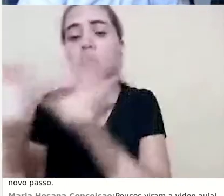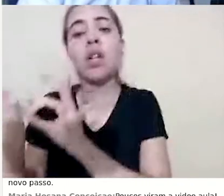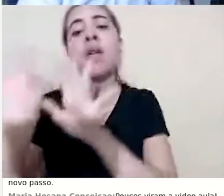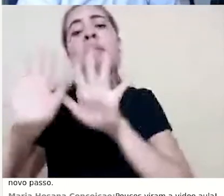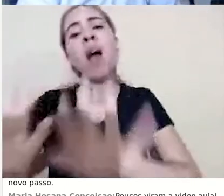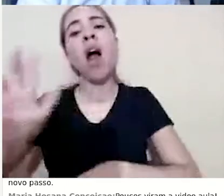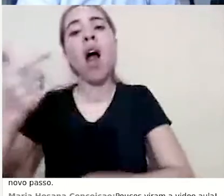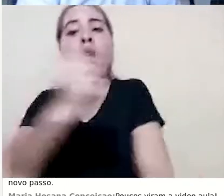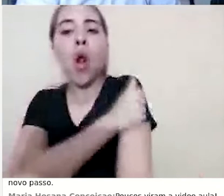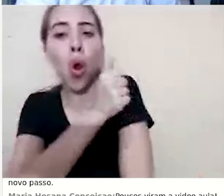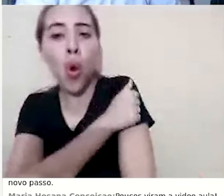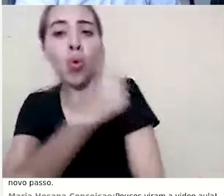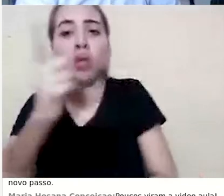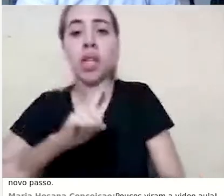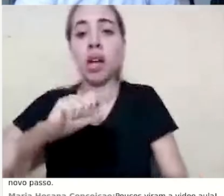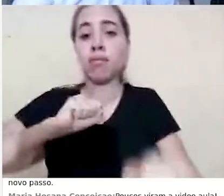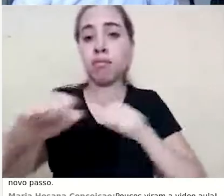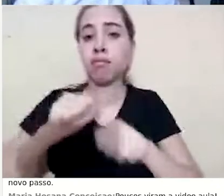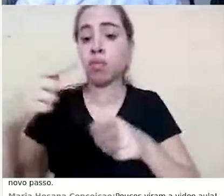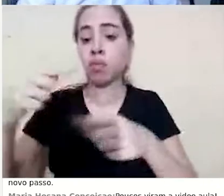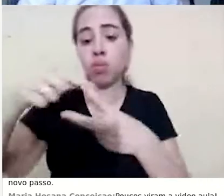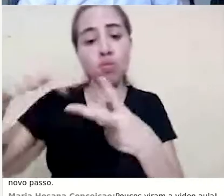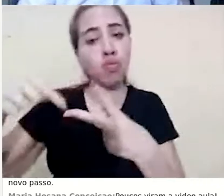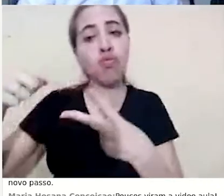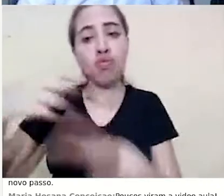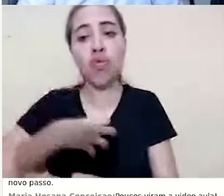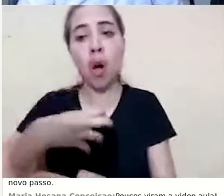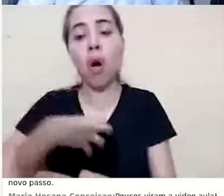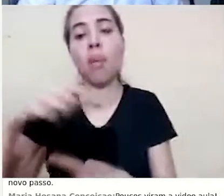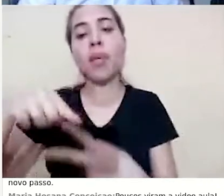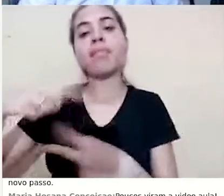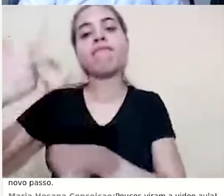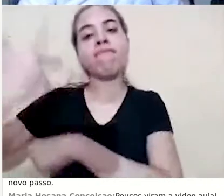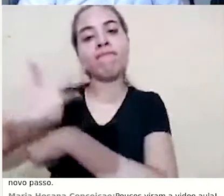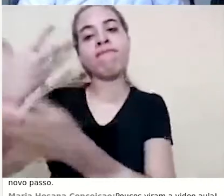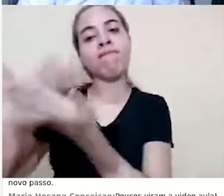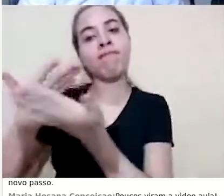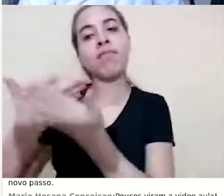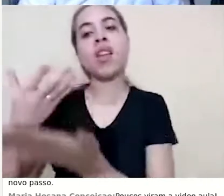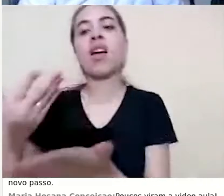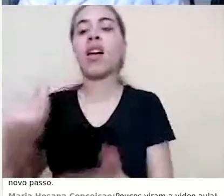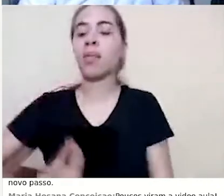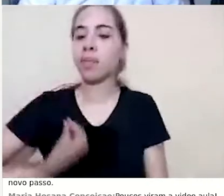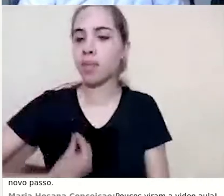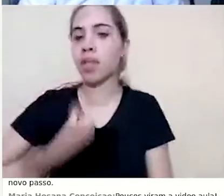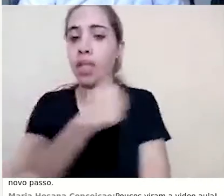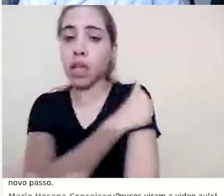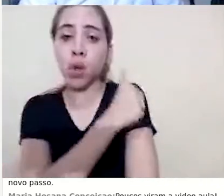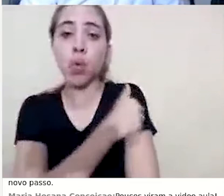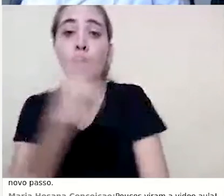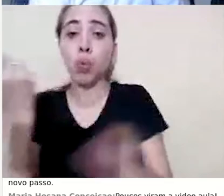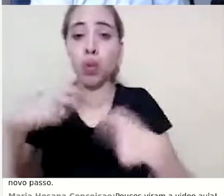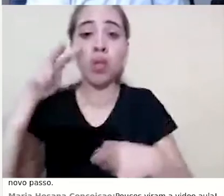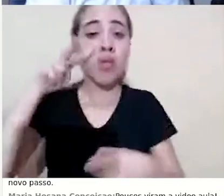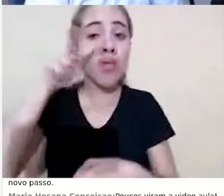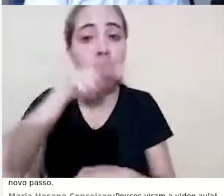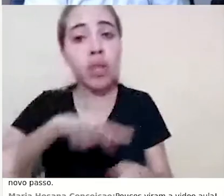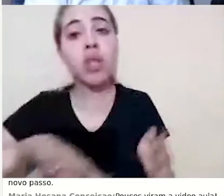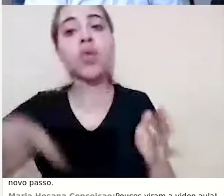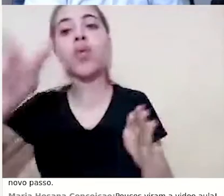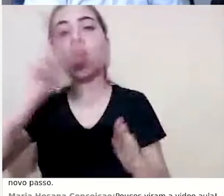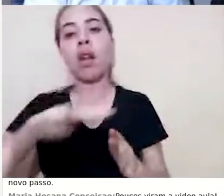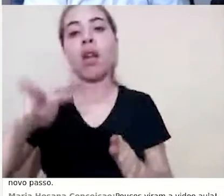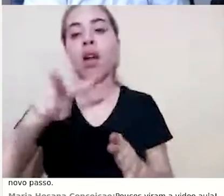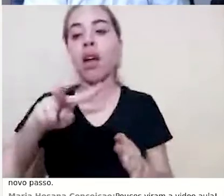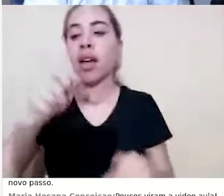ações, né, esse combo, esses recursos vão valer a presença dele, então, aqui dá para visualizar, né, quem